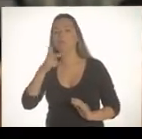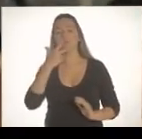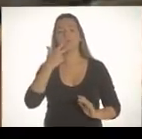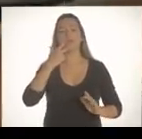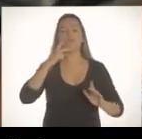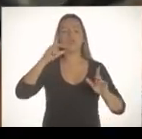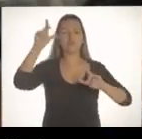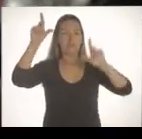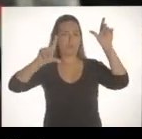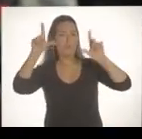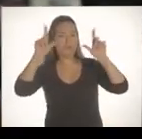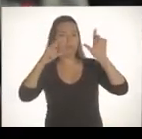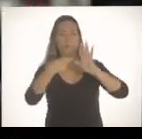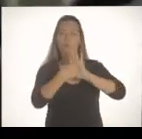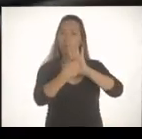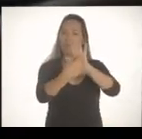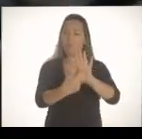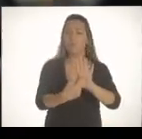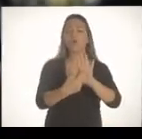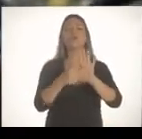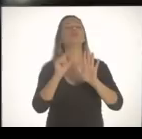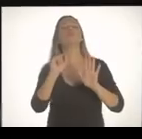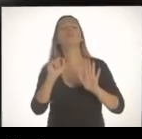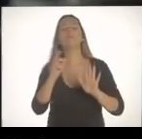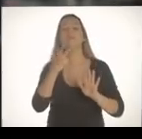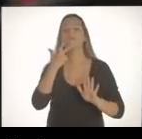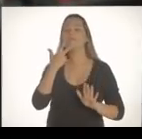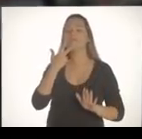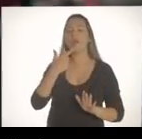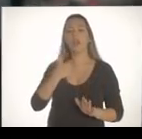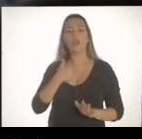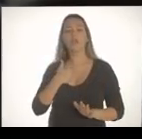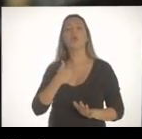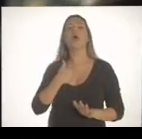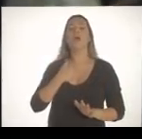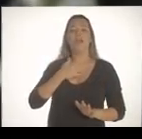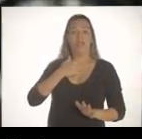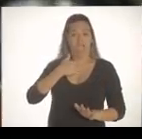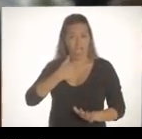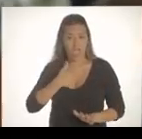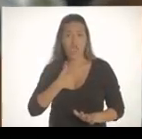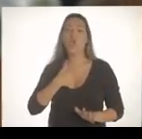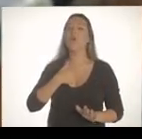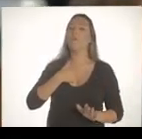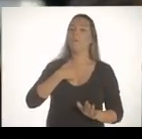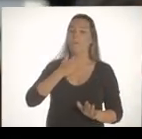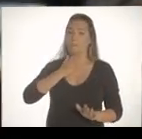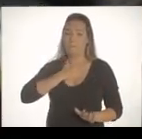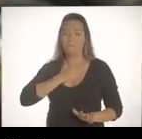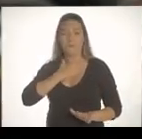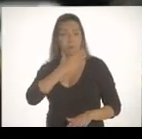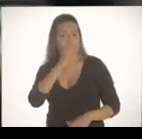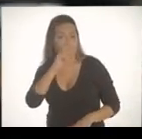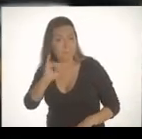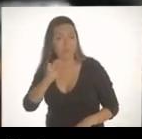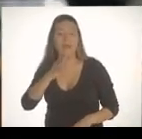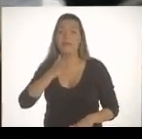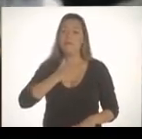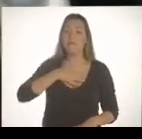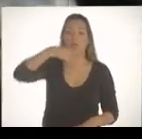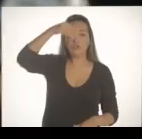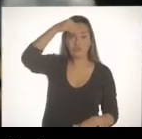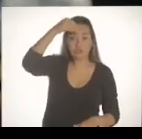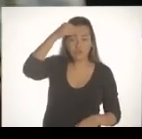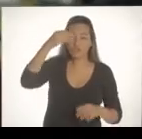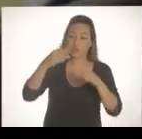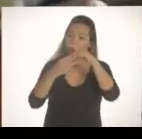milícias. Ela fez um vídeo me atacando, me ameaçando, né? Dizendo que ela, o pai dela e